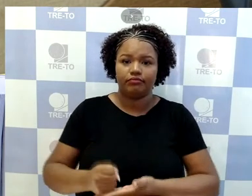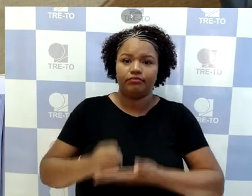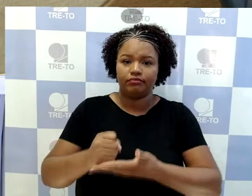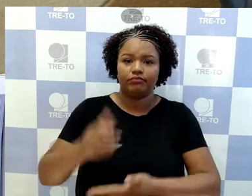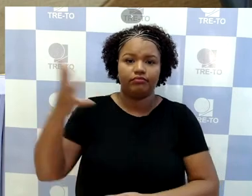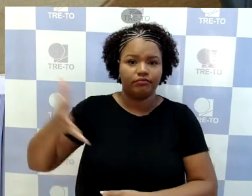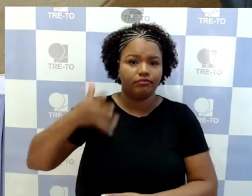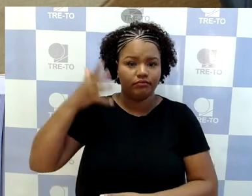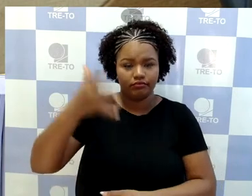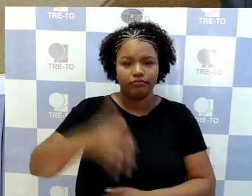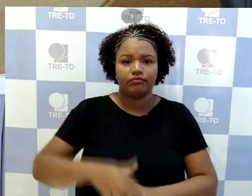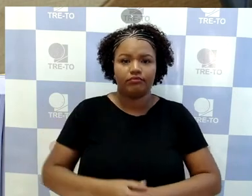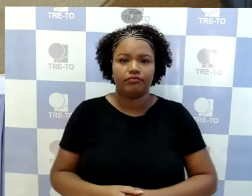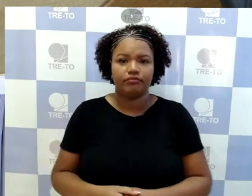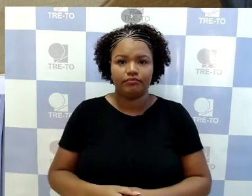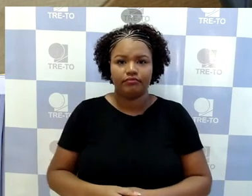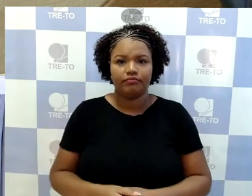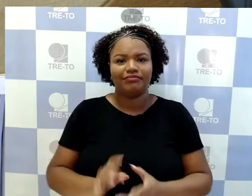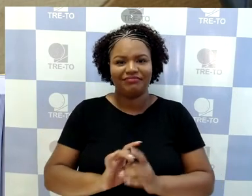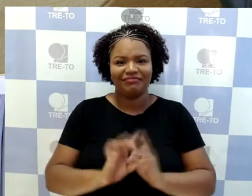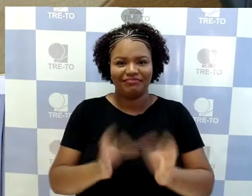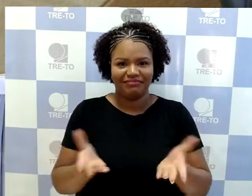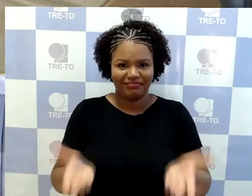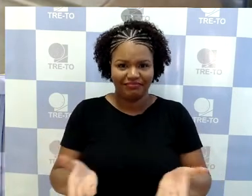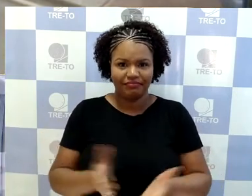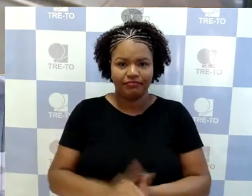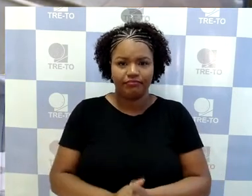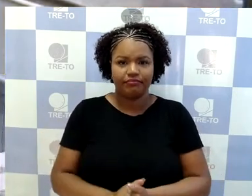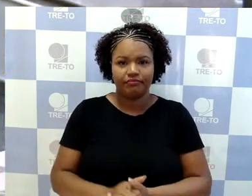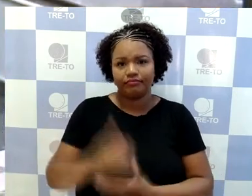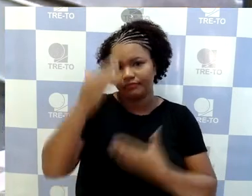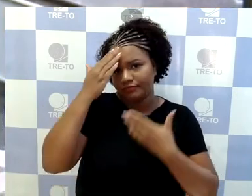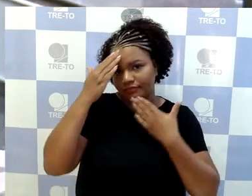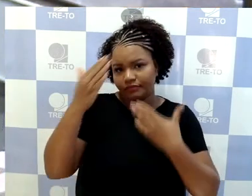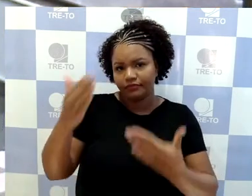A palavra está concedida. Obrigada, Excelência.